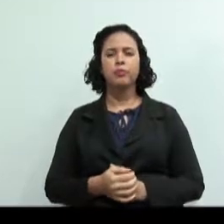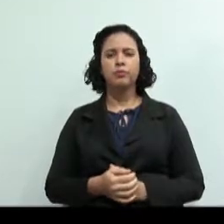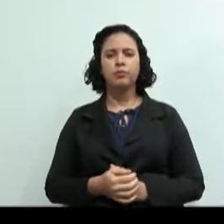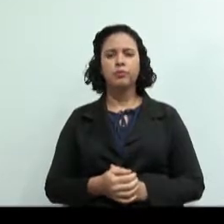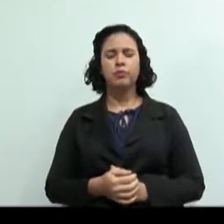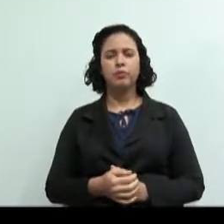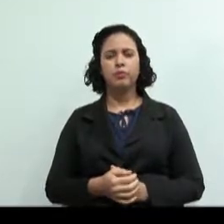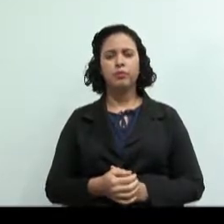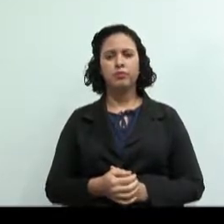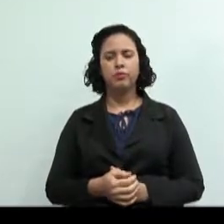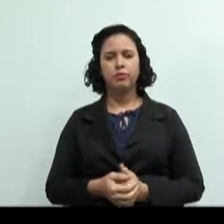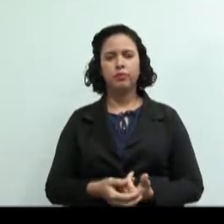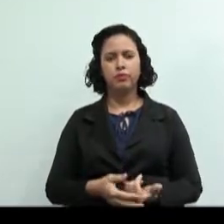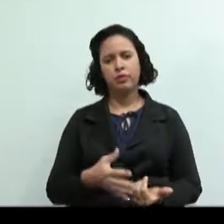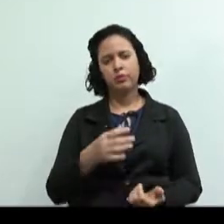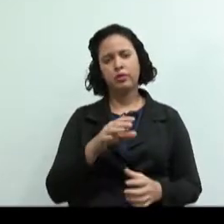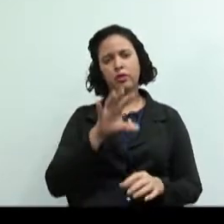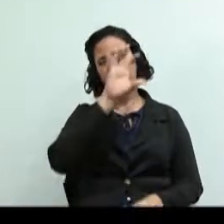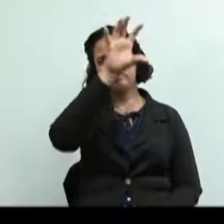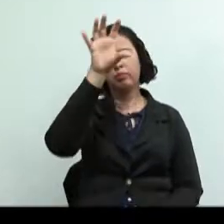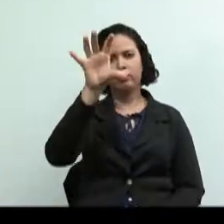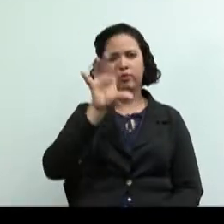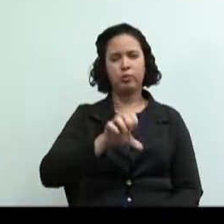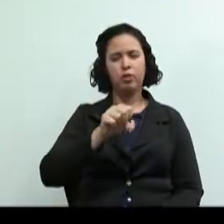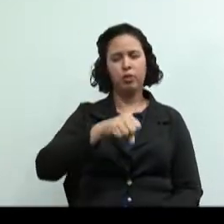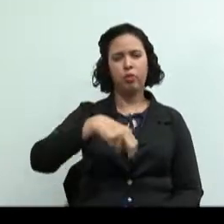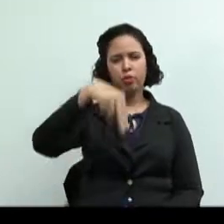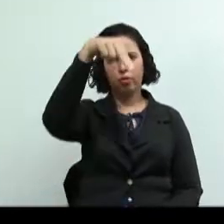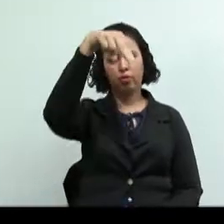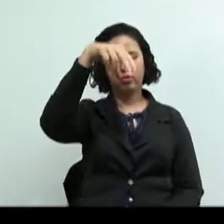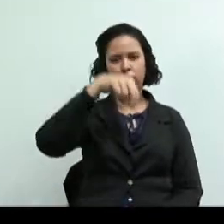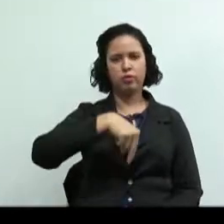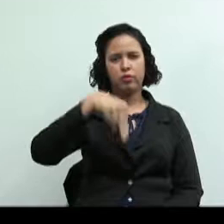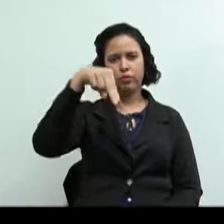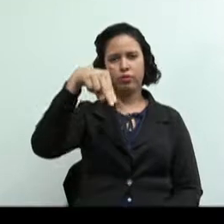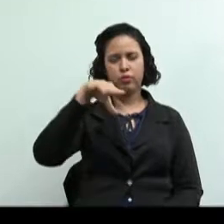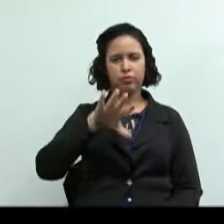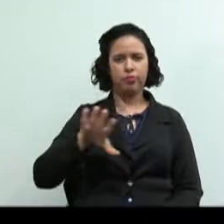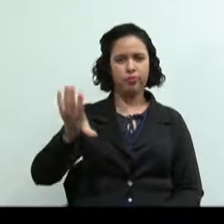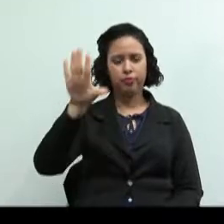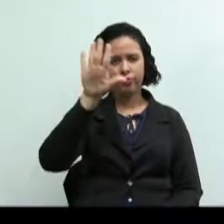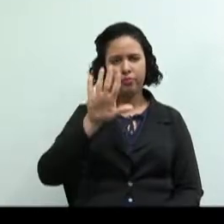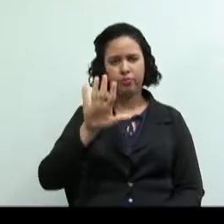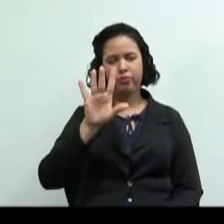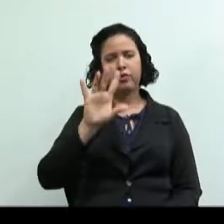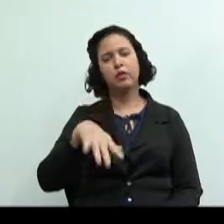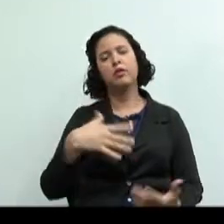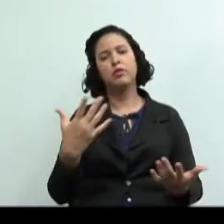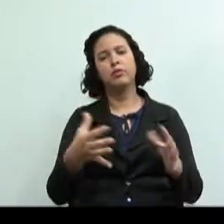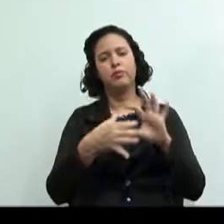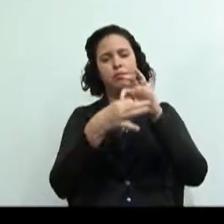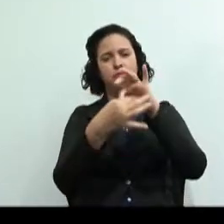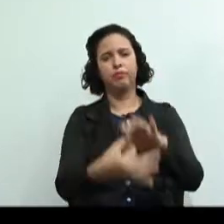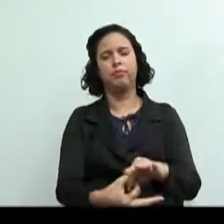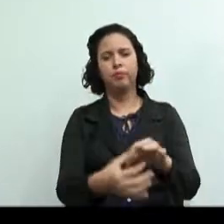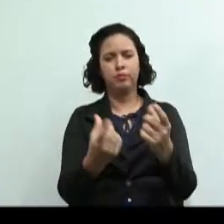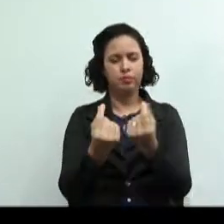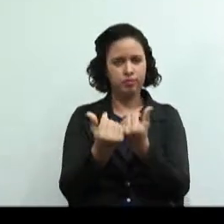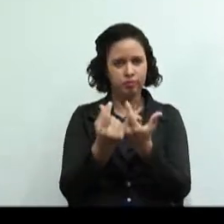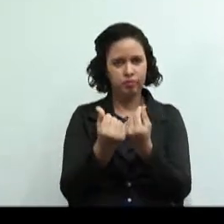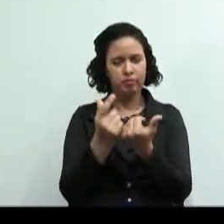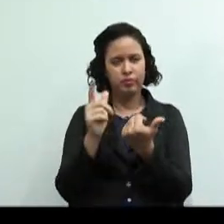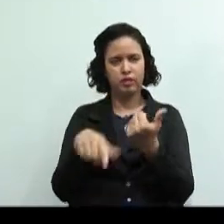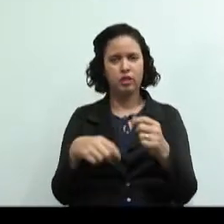Nas regiões norte e nordeste, essas relações econômicas foram pautadas no latifúndio, em